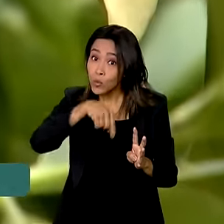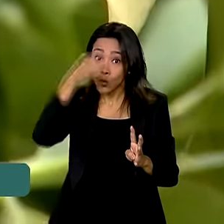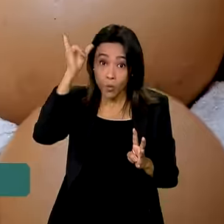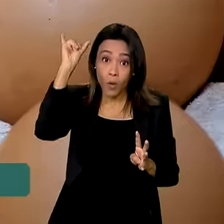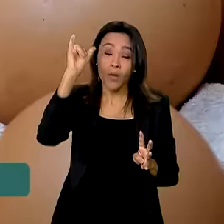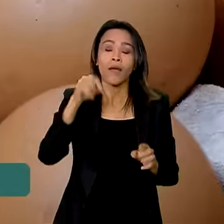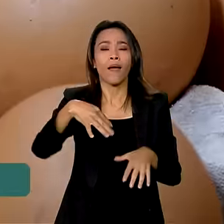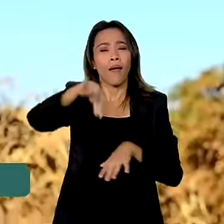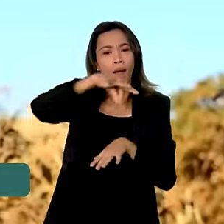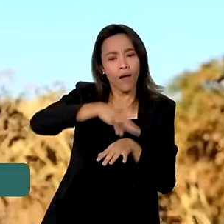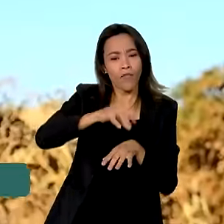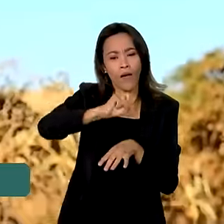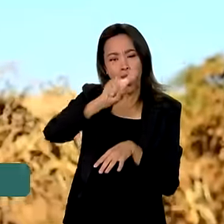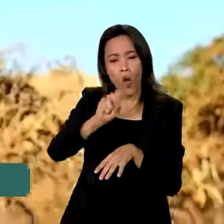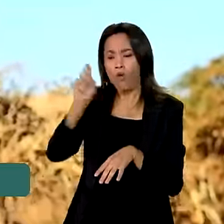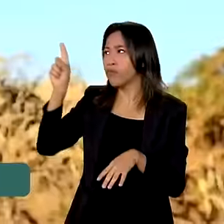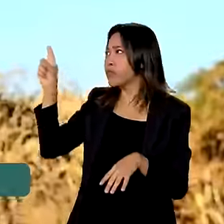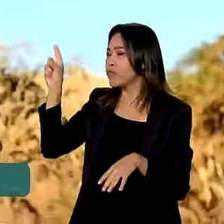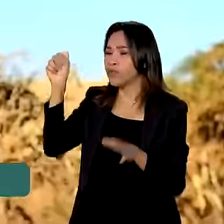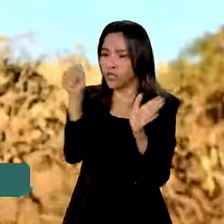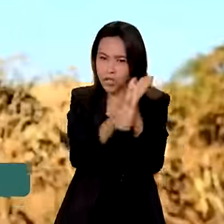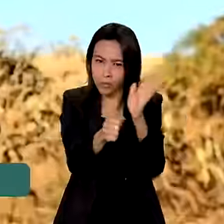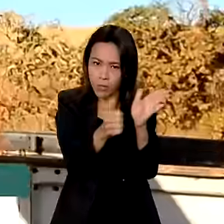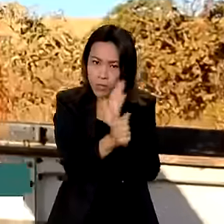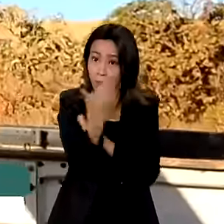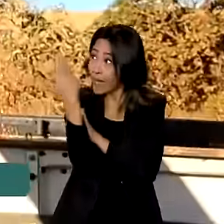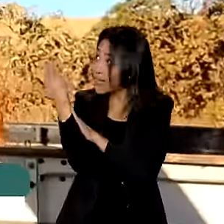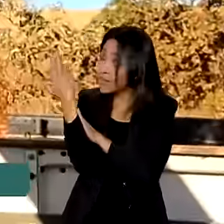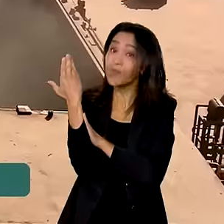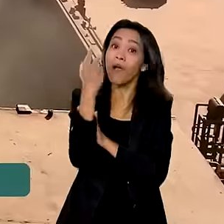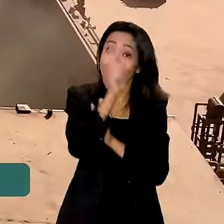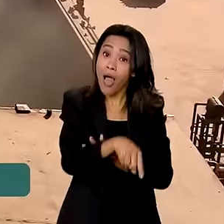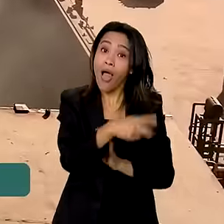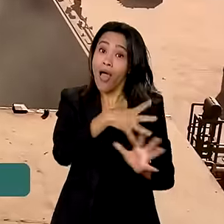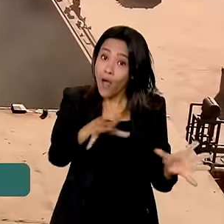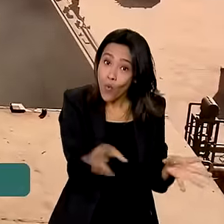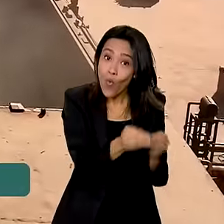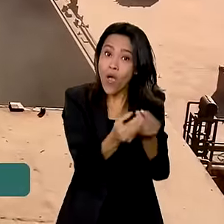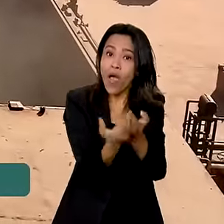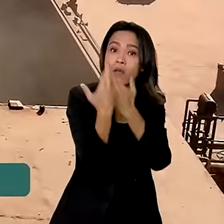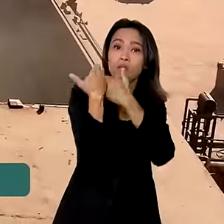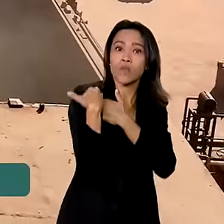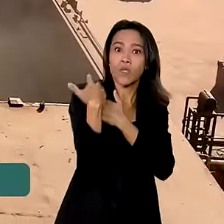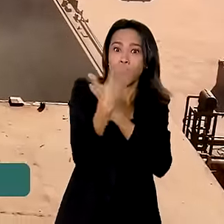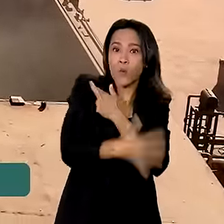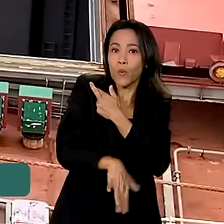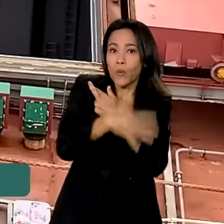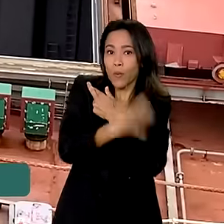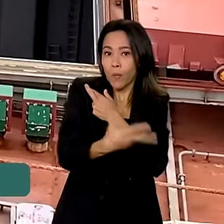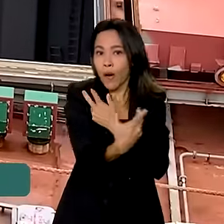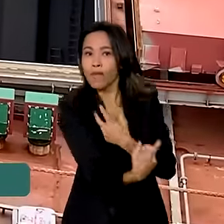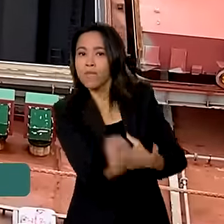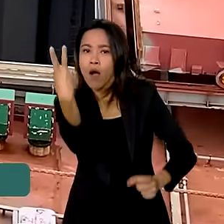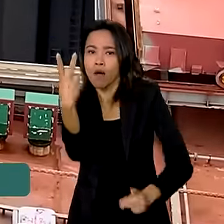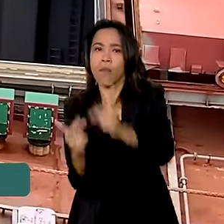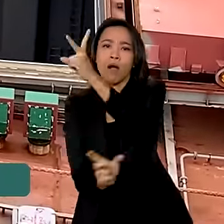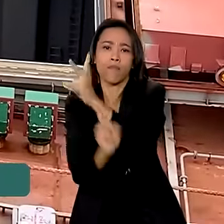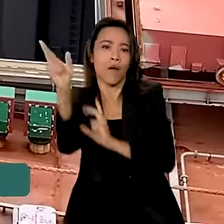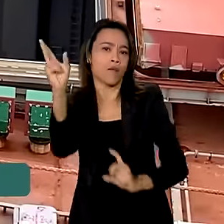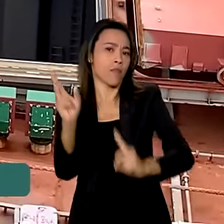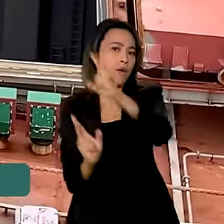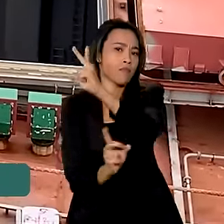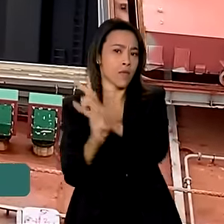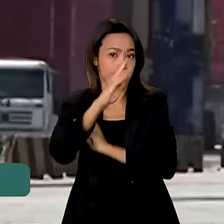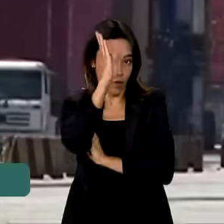além de café, ovos e milho, foram os grandes responsáveis pela maior participação do Brasil no mercado